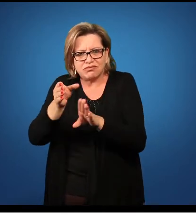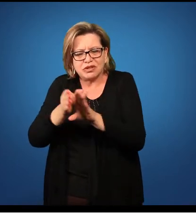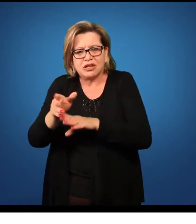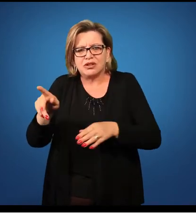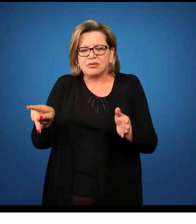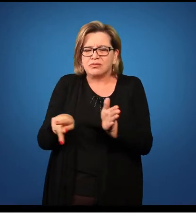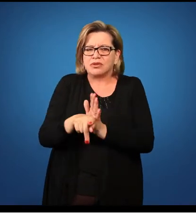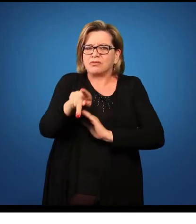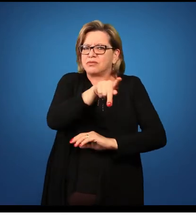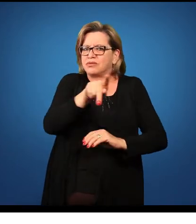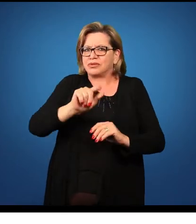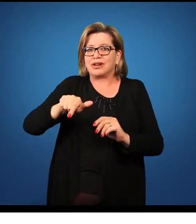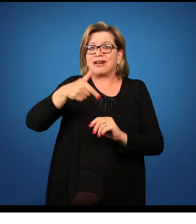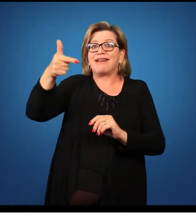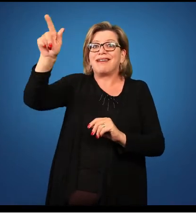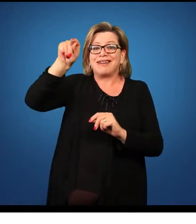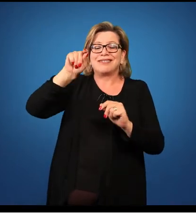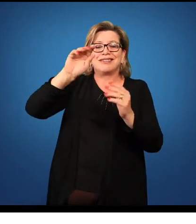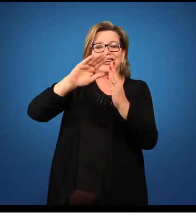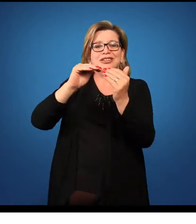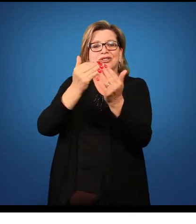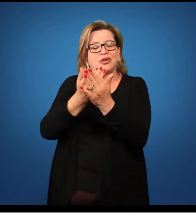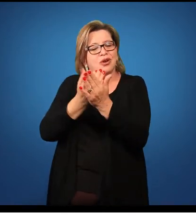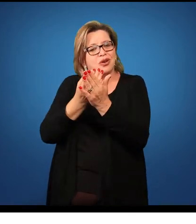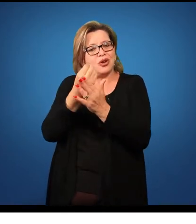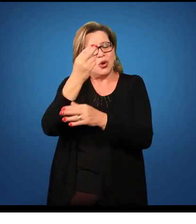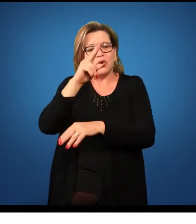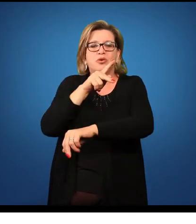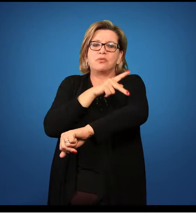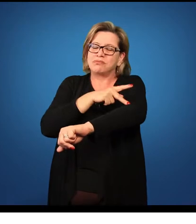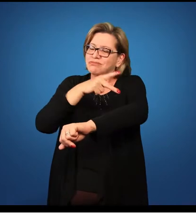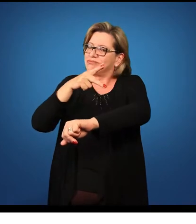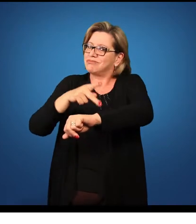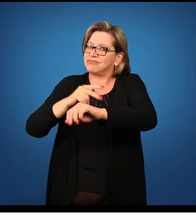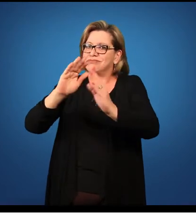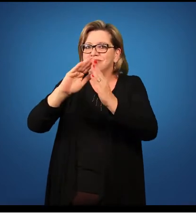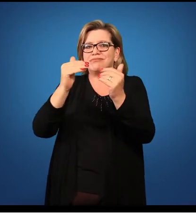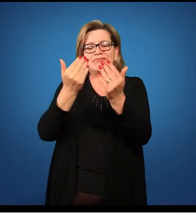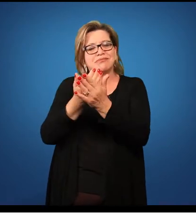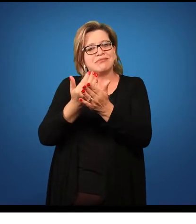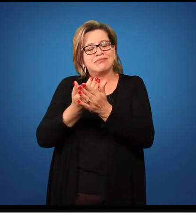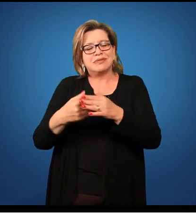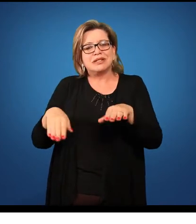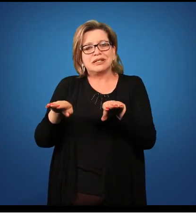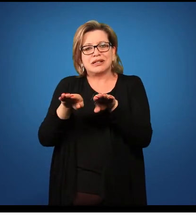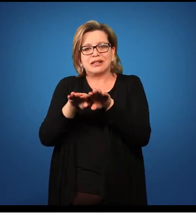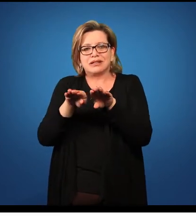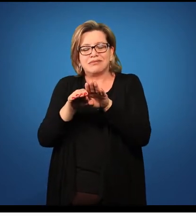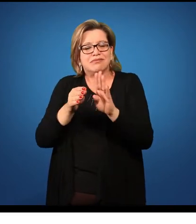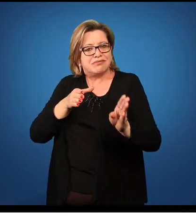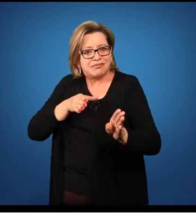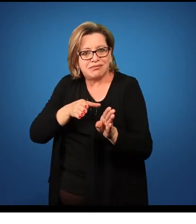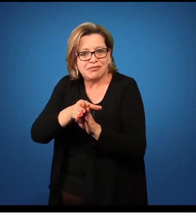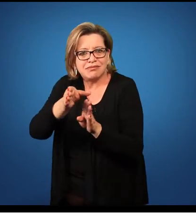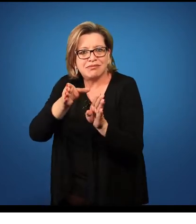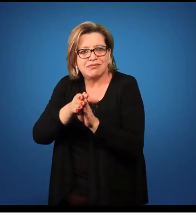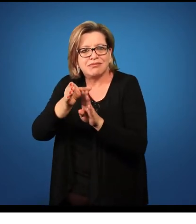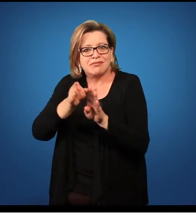professor na escola, ou supervisão na escola, e mesmo também a orientação